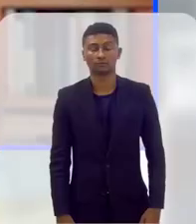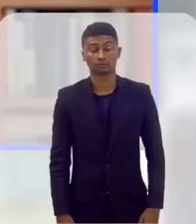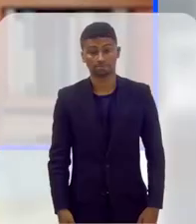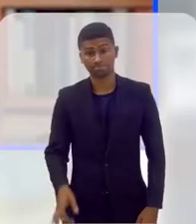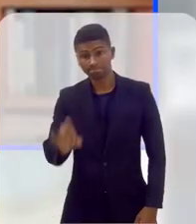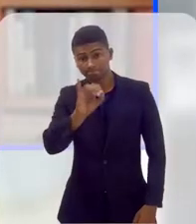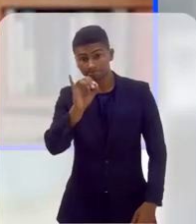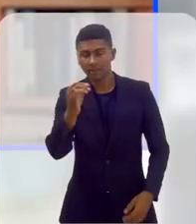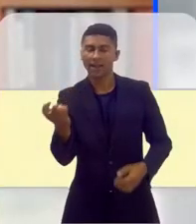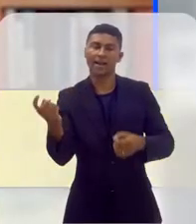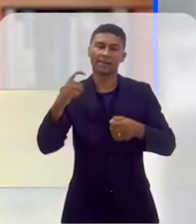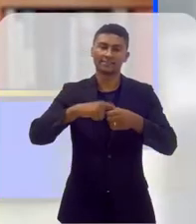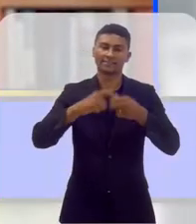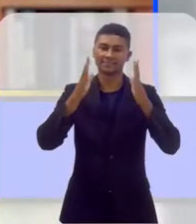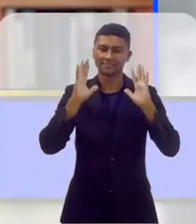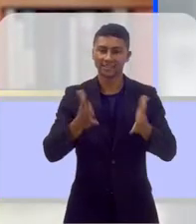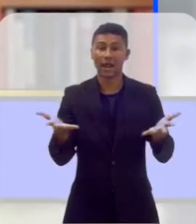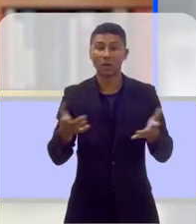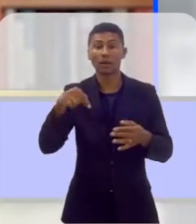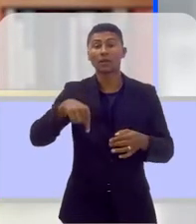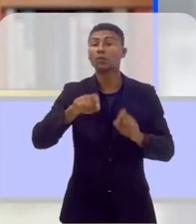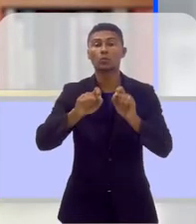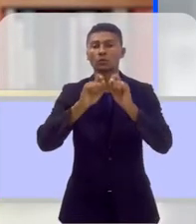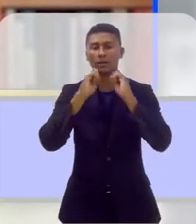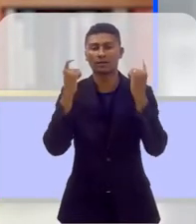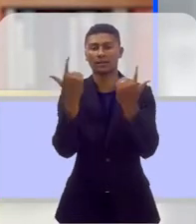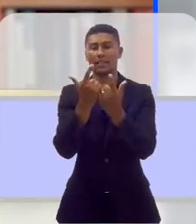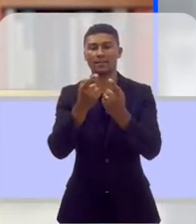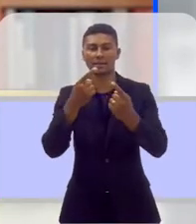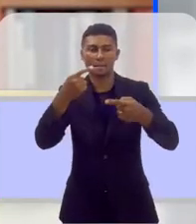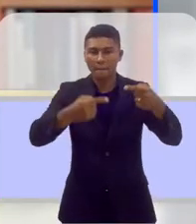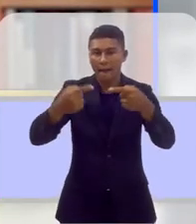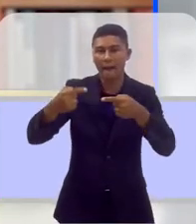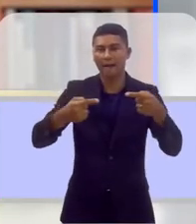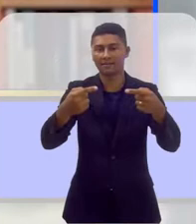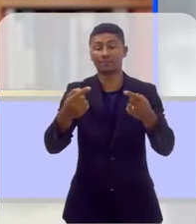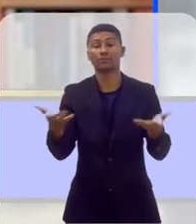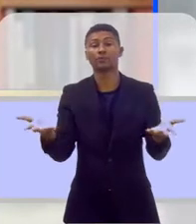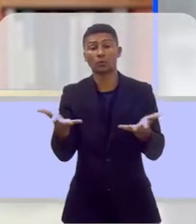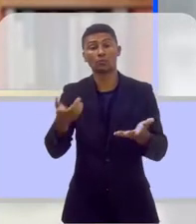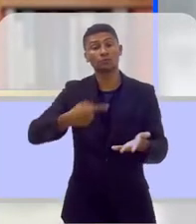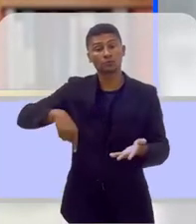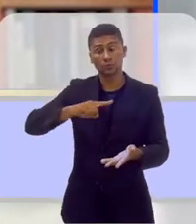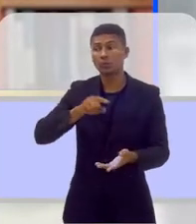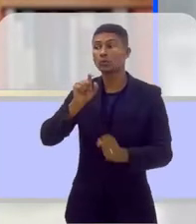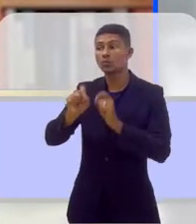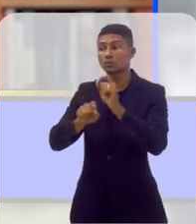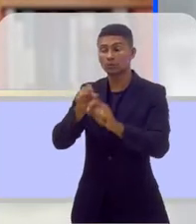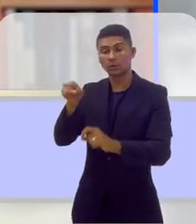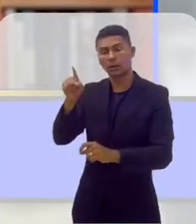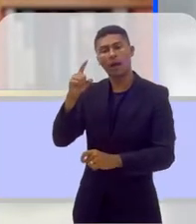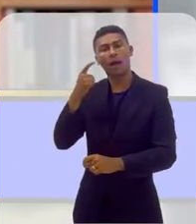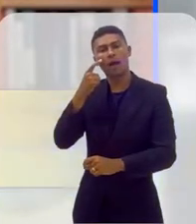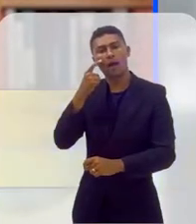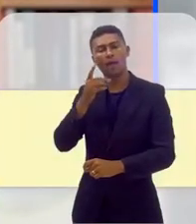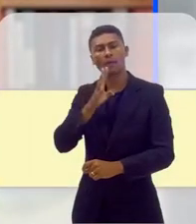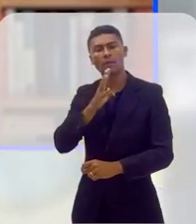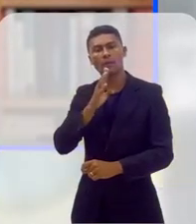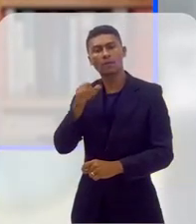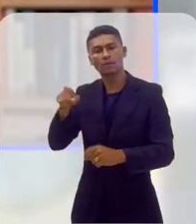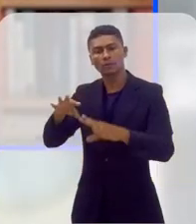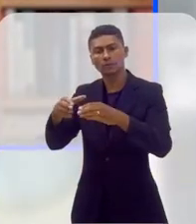Olá, estamos de volta com o Alerj Debate no programa de hoje. Estamos conhecendo o trabalho da Clínica Jurídica